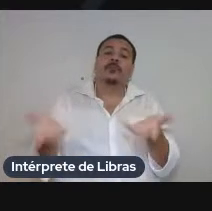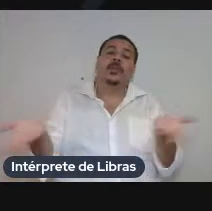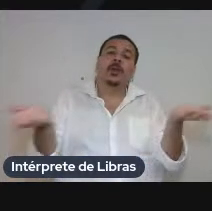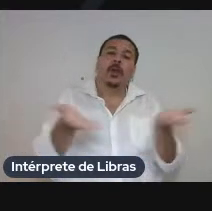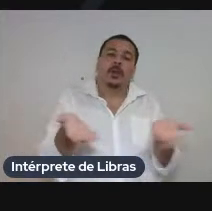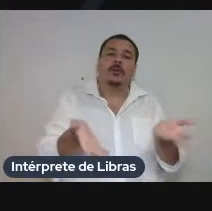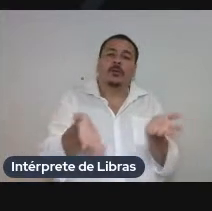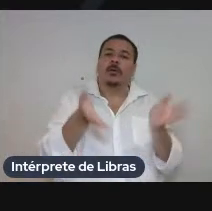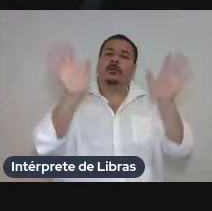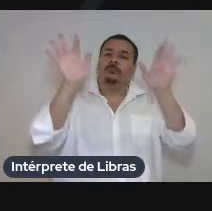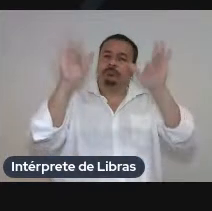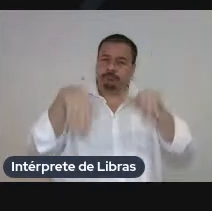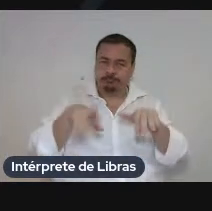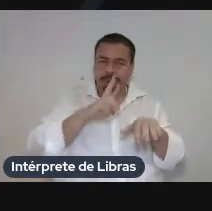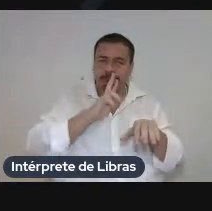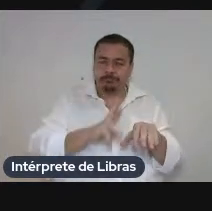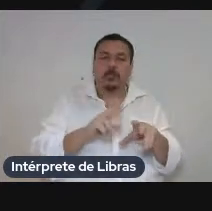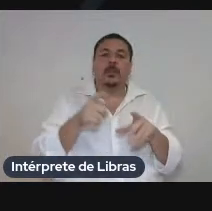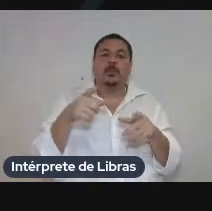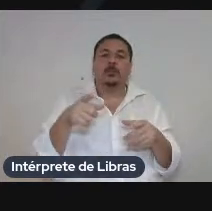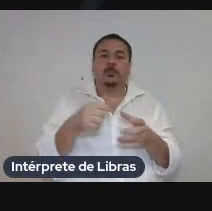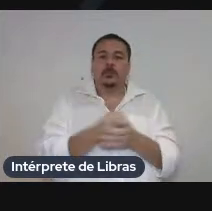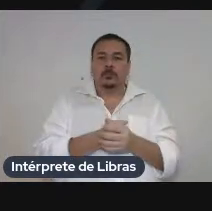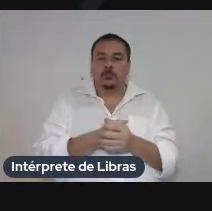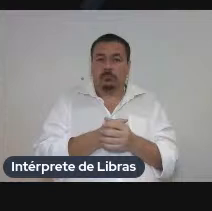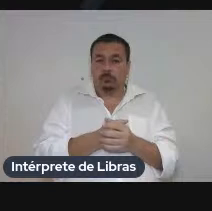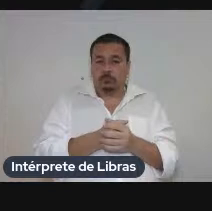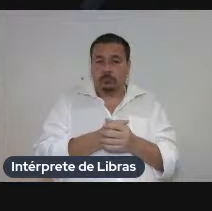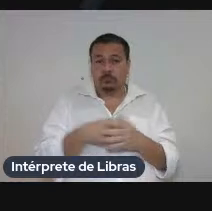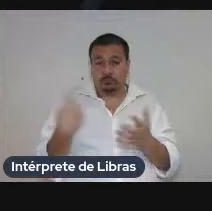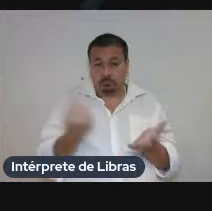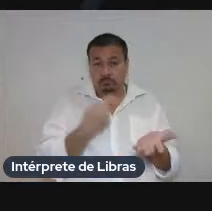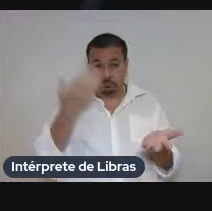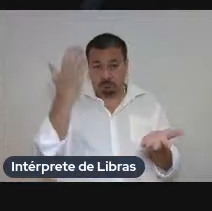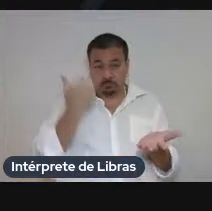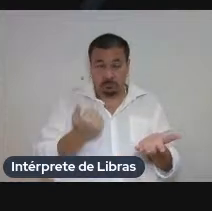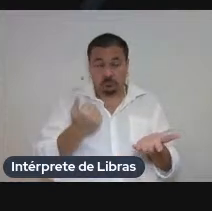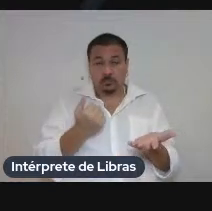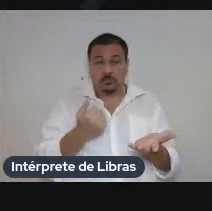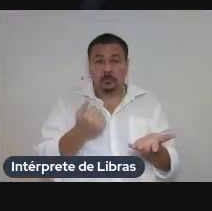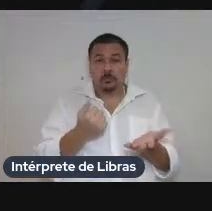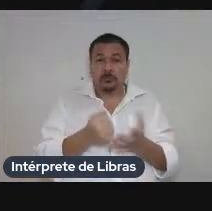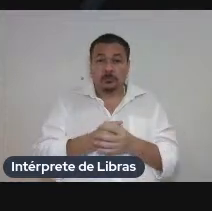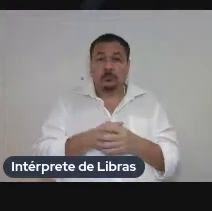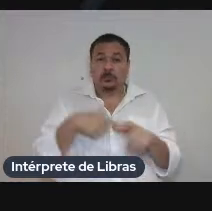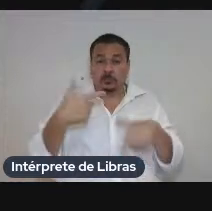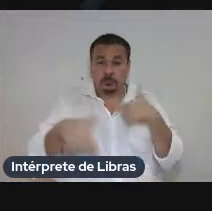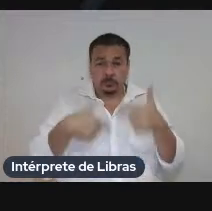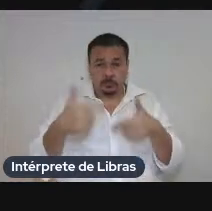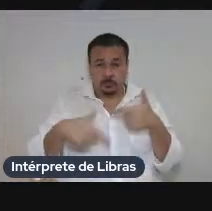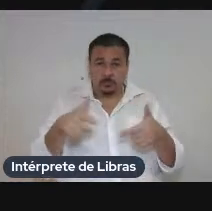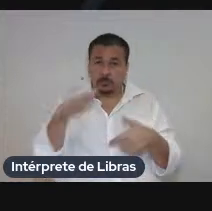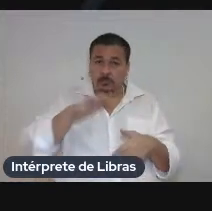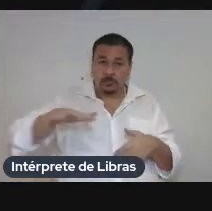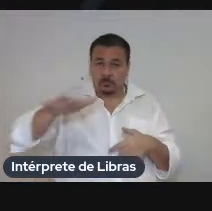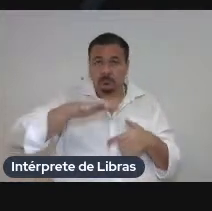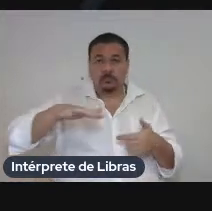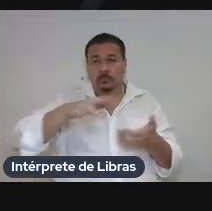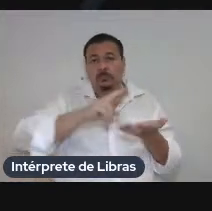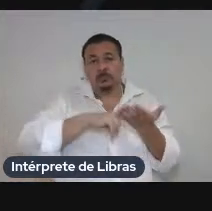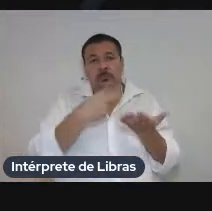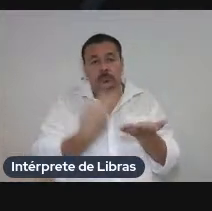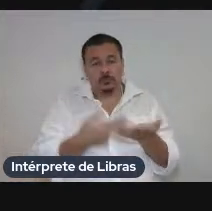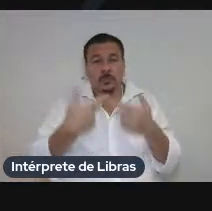nós como bem sabemos trabalhando na área de tradução nós sabemos que a